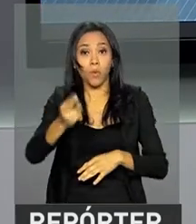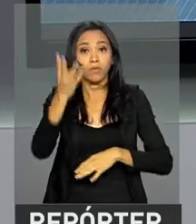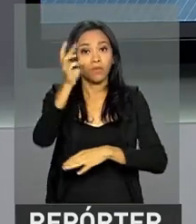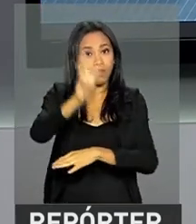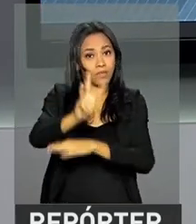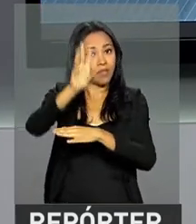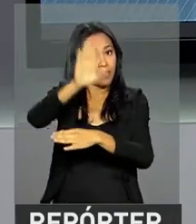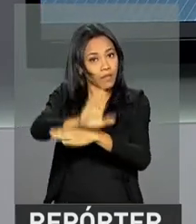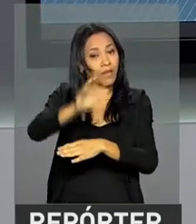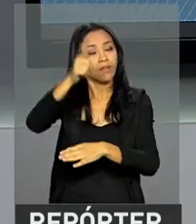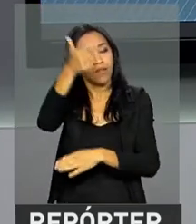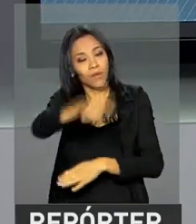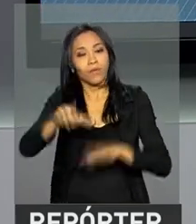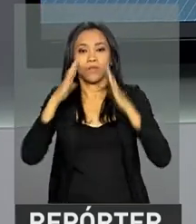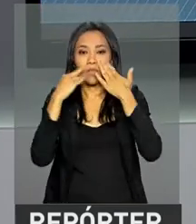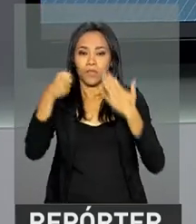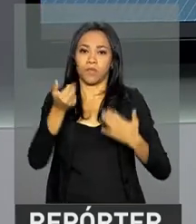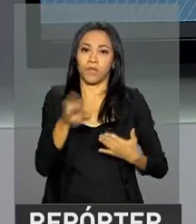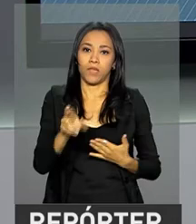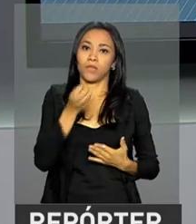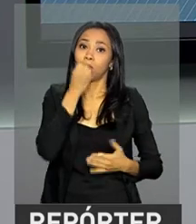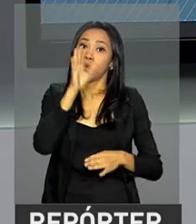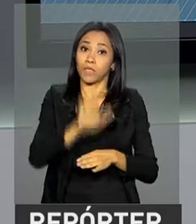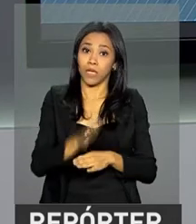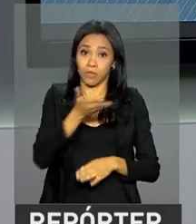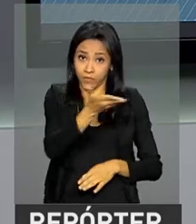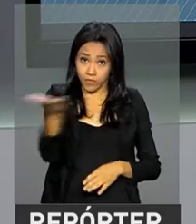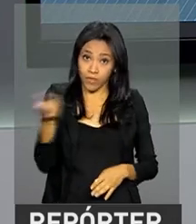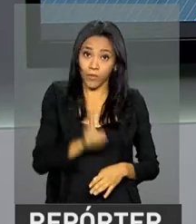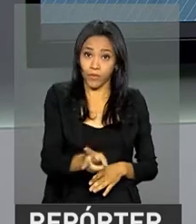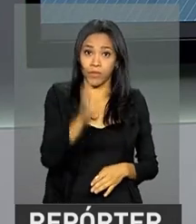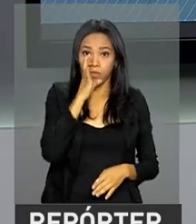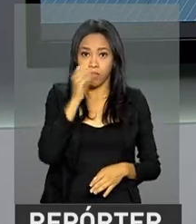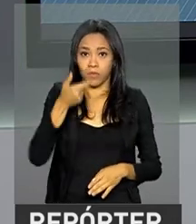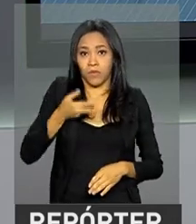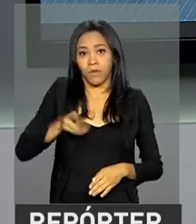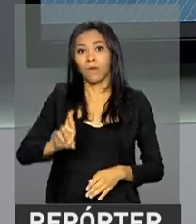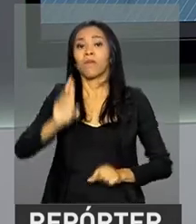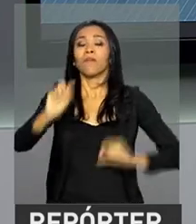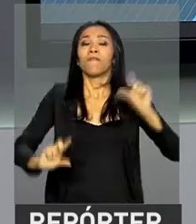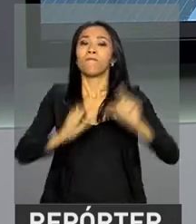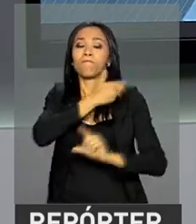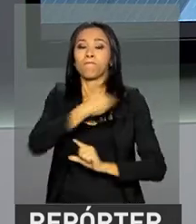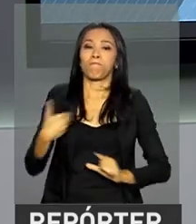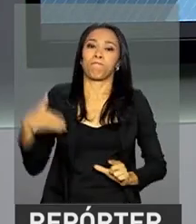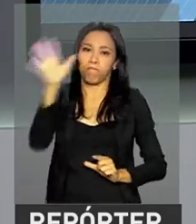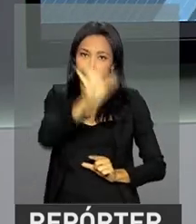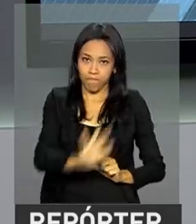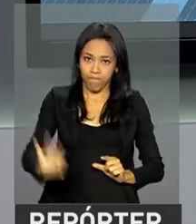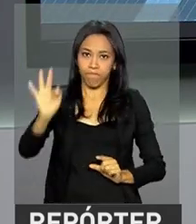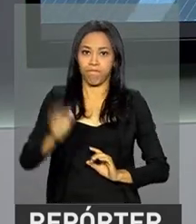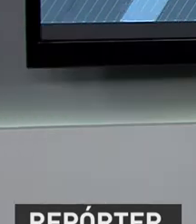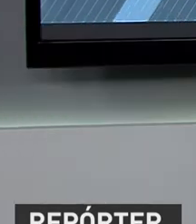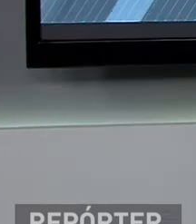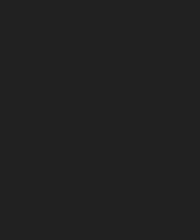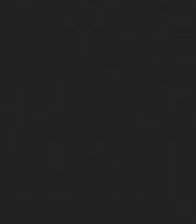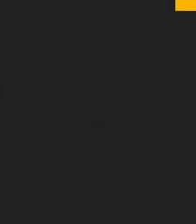próxima edição do Repórter NBR. Uma boa tarde para você, continue com a gente aqui na NBR, a TV do Governo Federal.